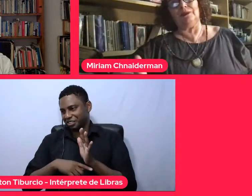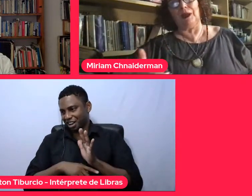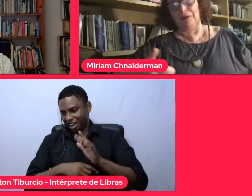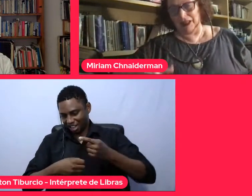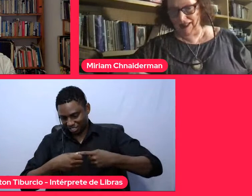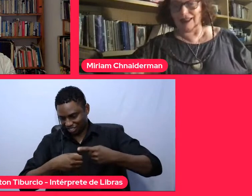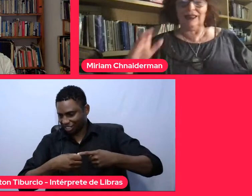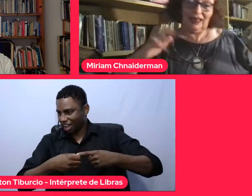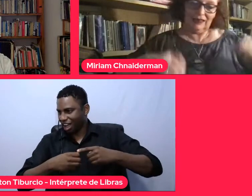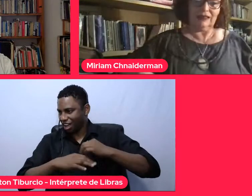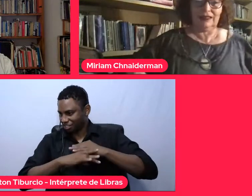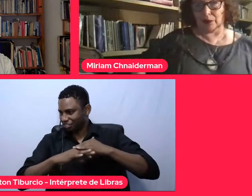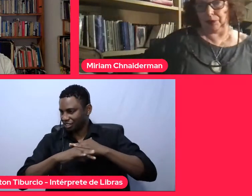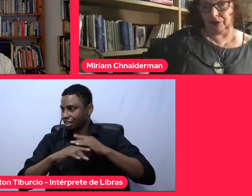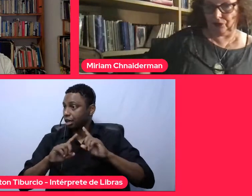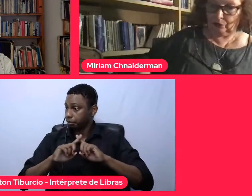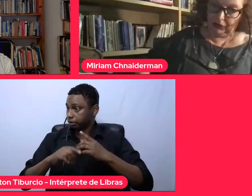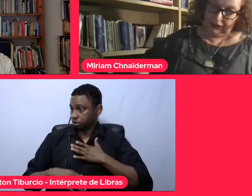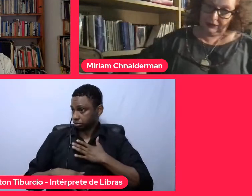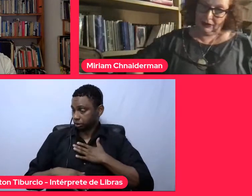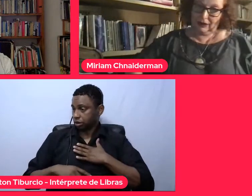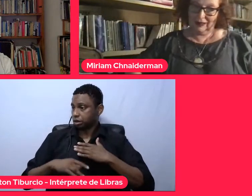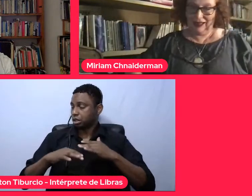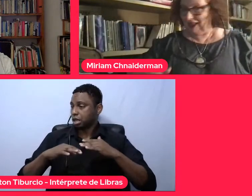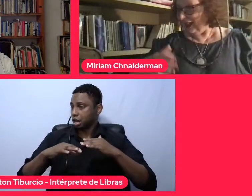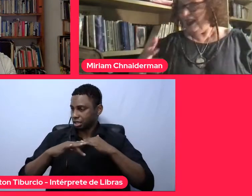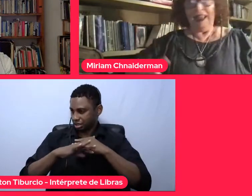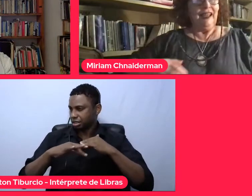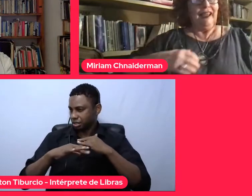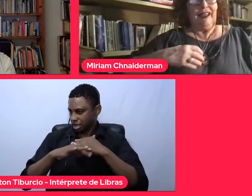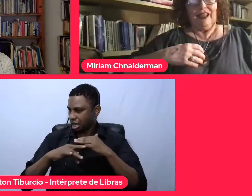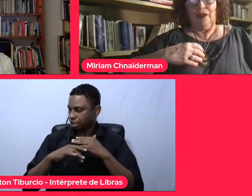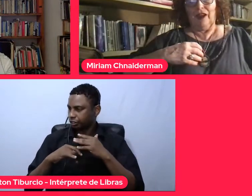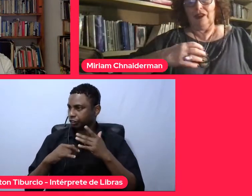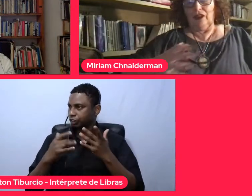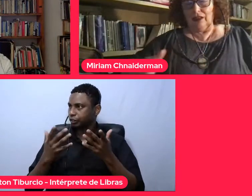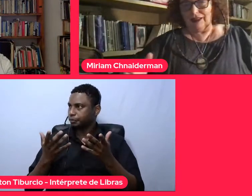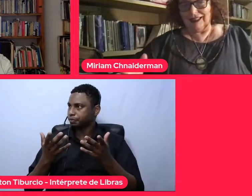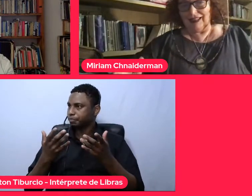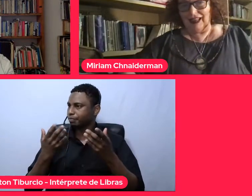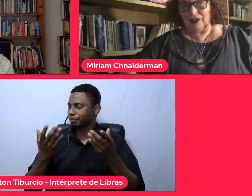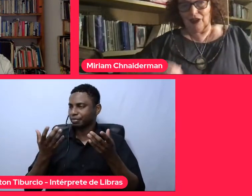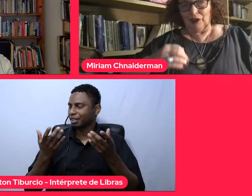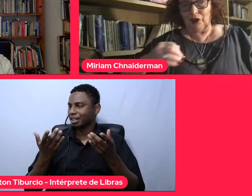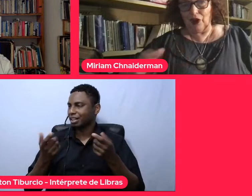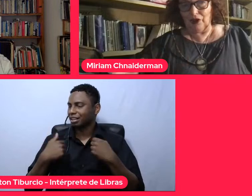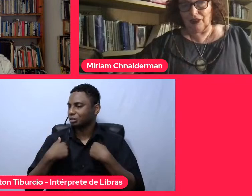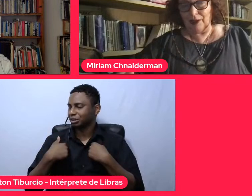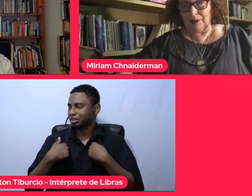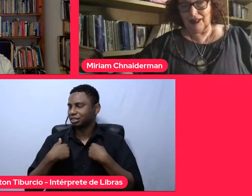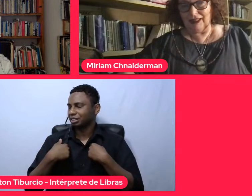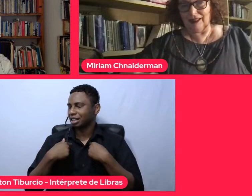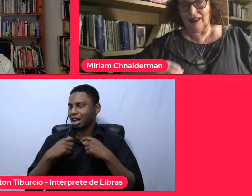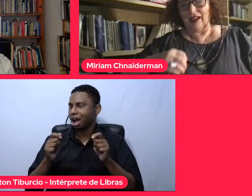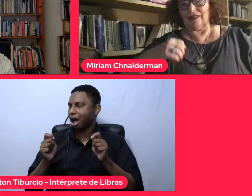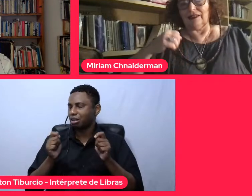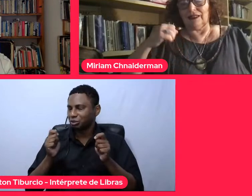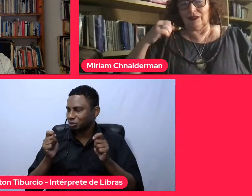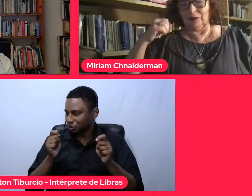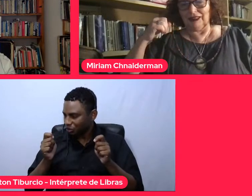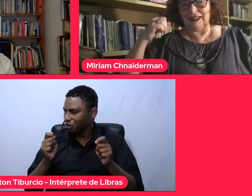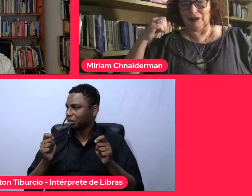para mim, a cidade sempre foi uma questão, eu adoro a cidade, eu adoro andar pela